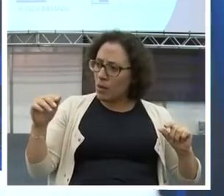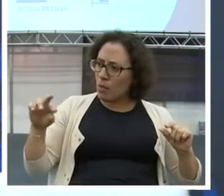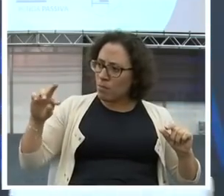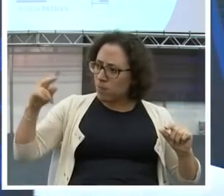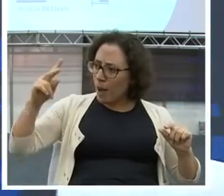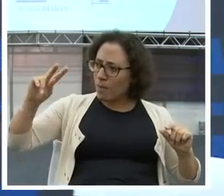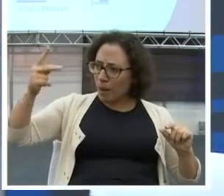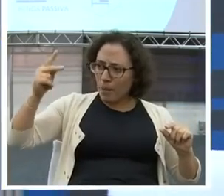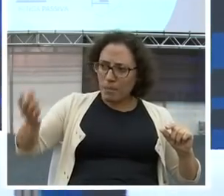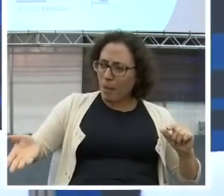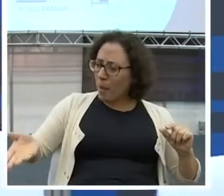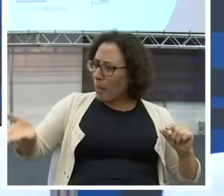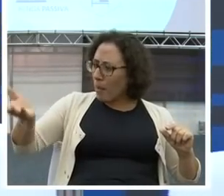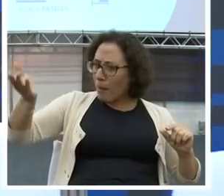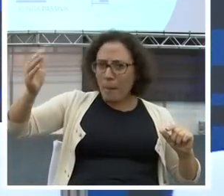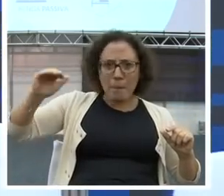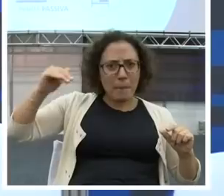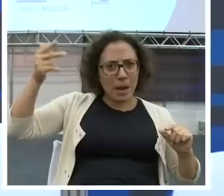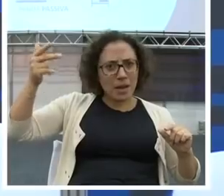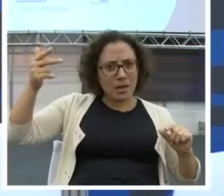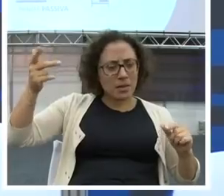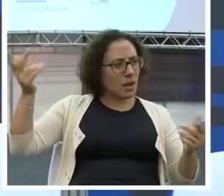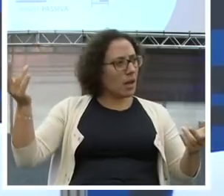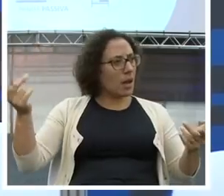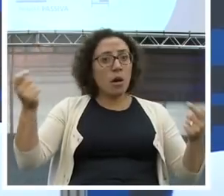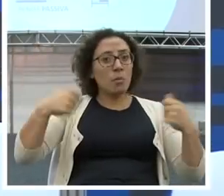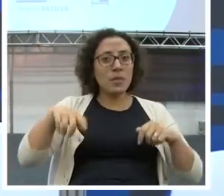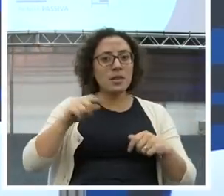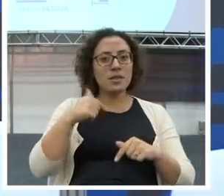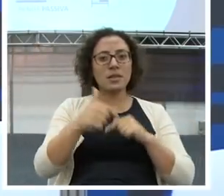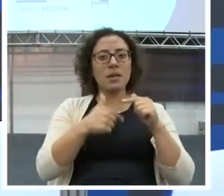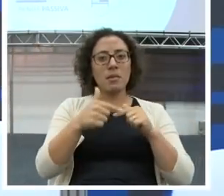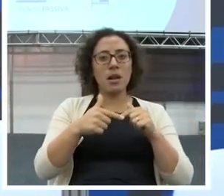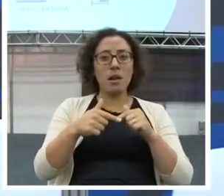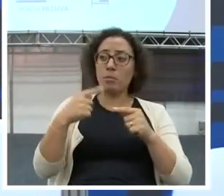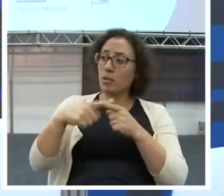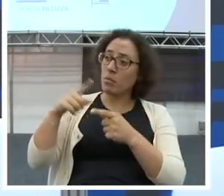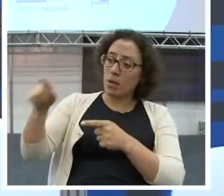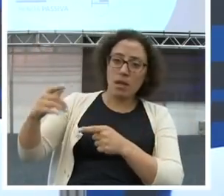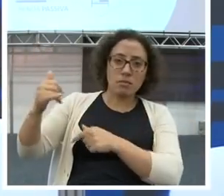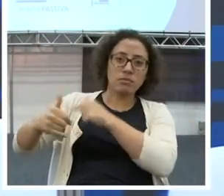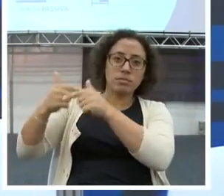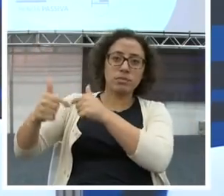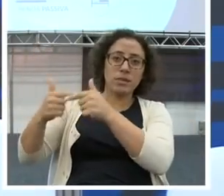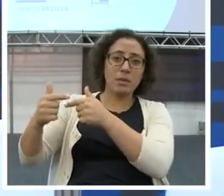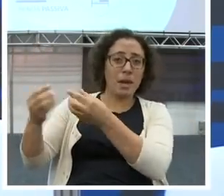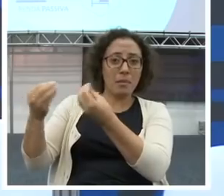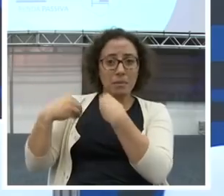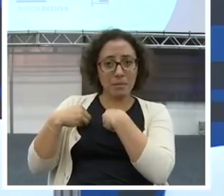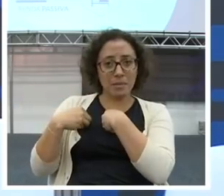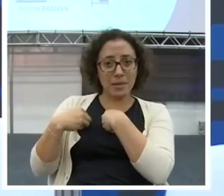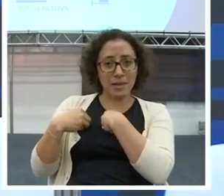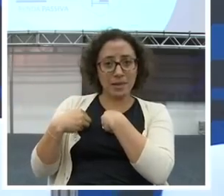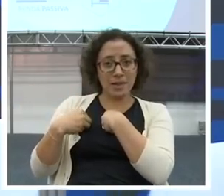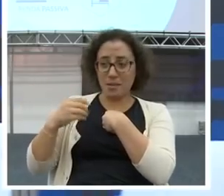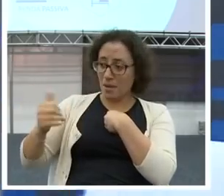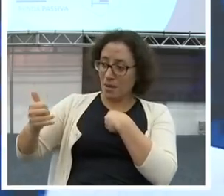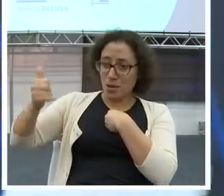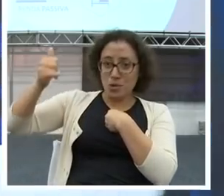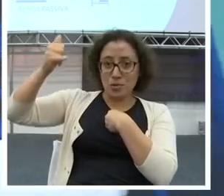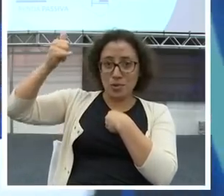A riqueza é algo muito natural. Você viver de renda é algo muito natural. Não tem nada de